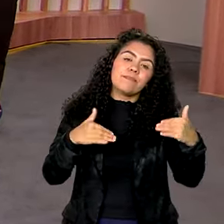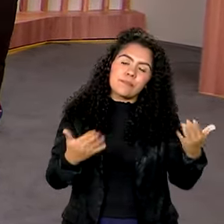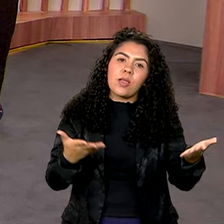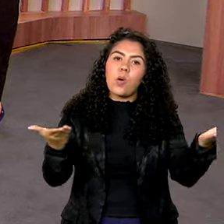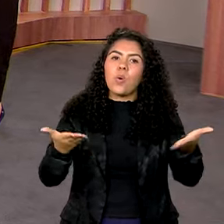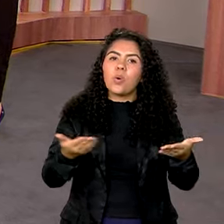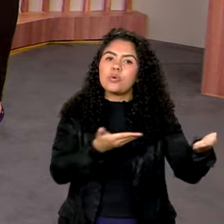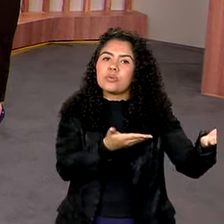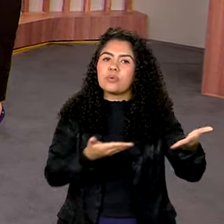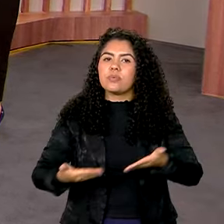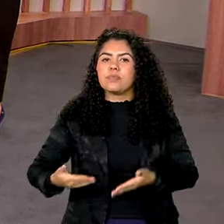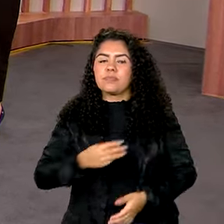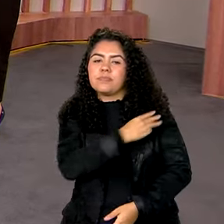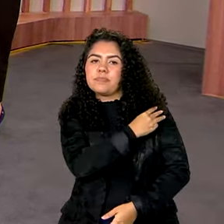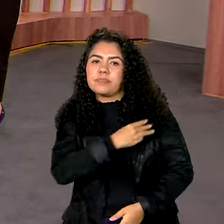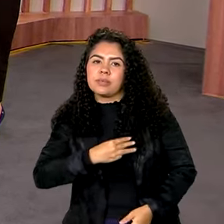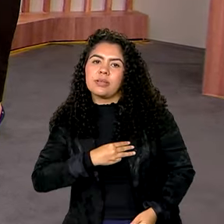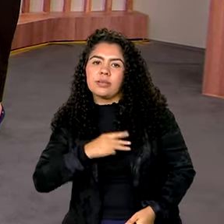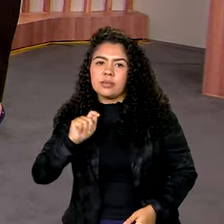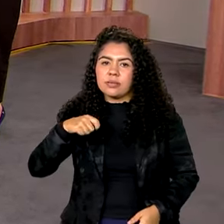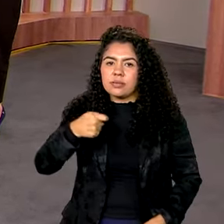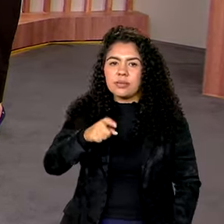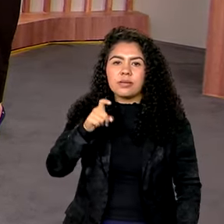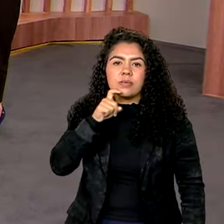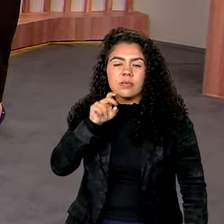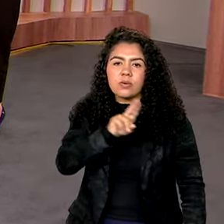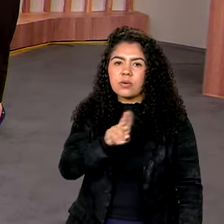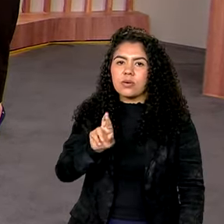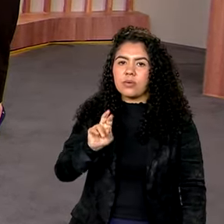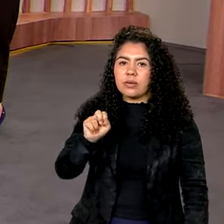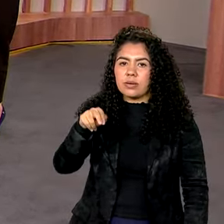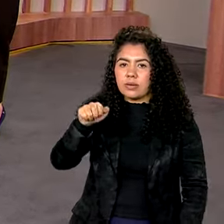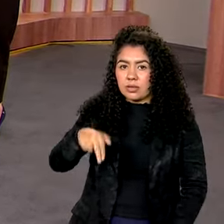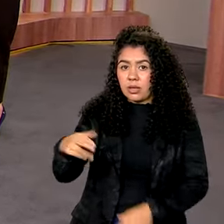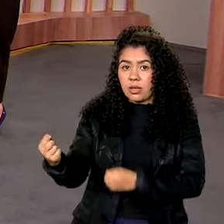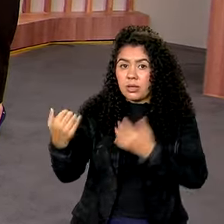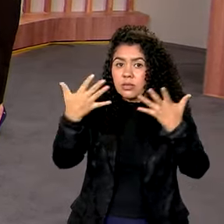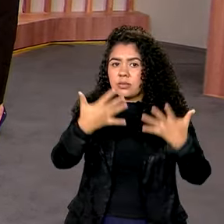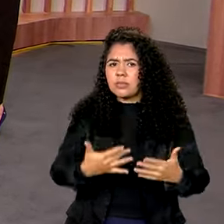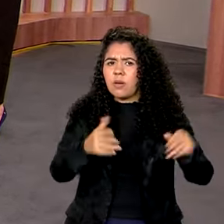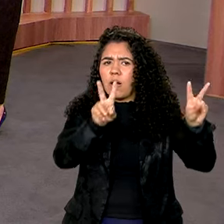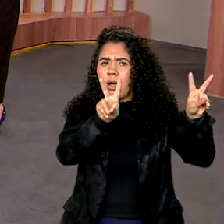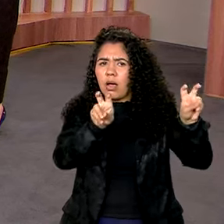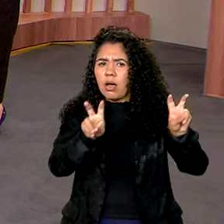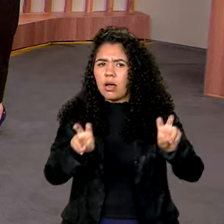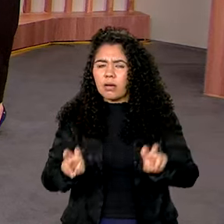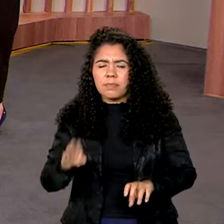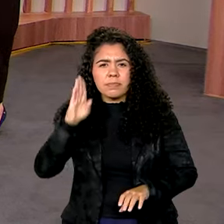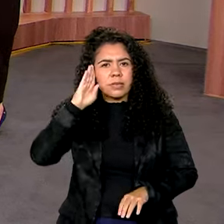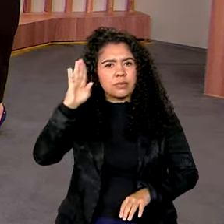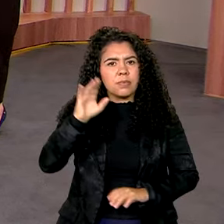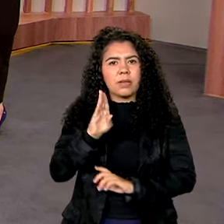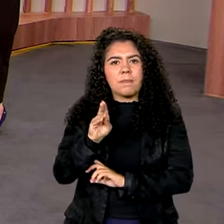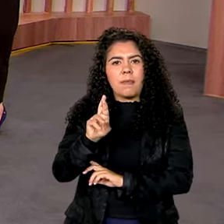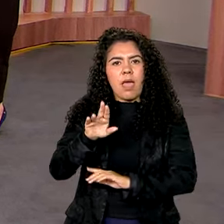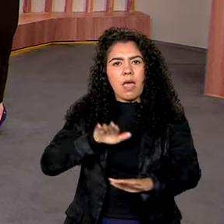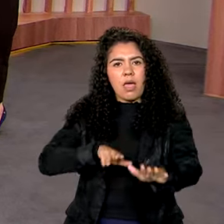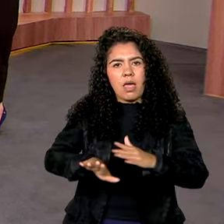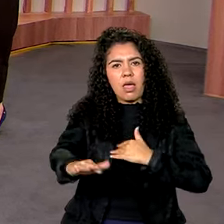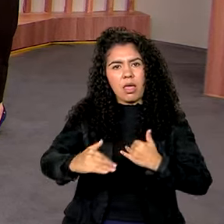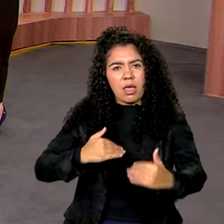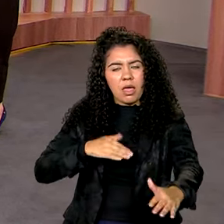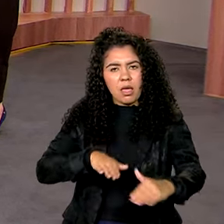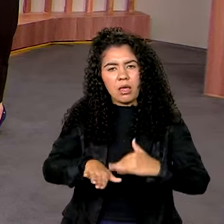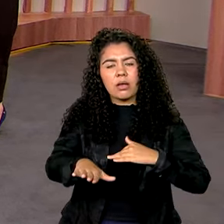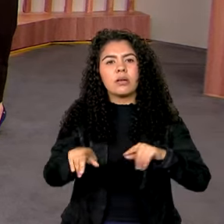ministro Renan Filho aqui pela segunda vez. E o ministro, Karine Mello, falou de muitos, falamos de muitos assuntos, especialmente de rodovias e um dos temas